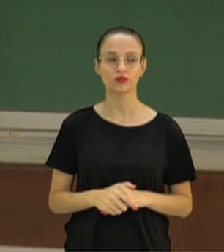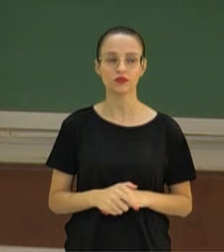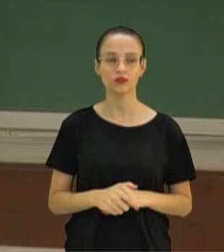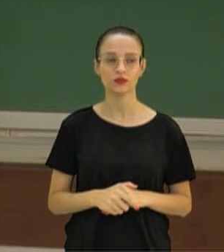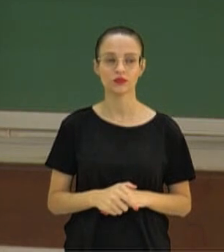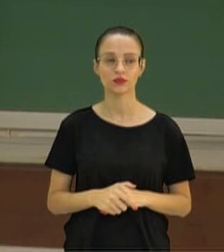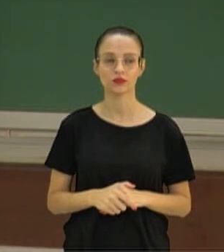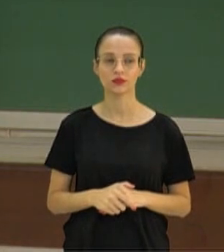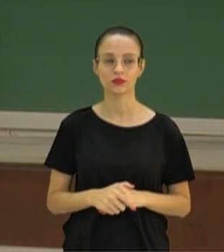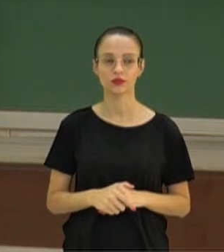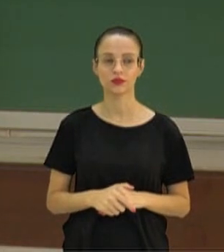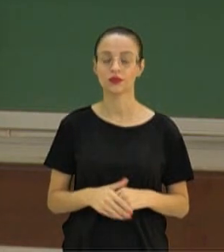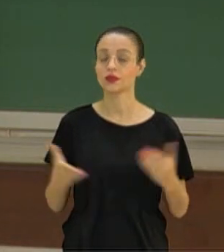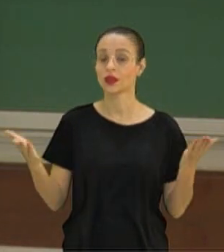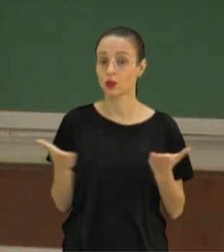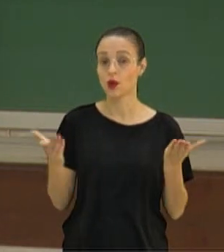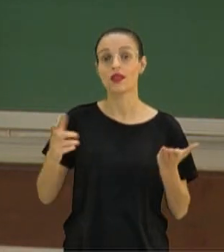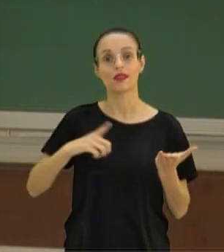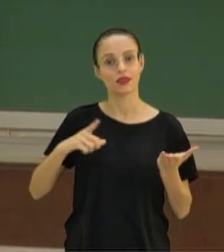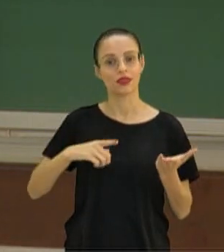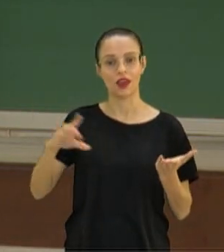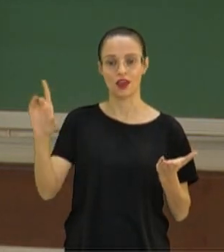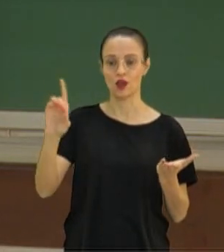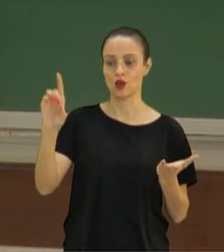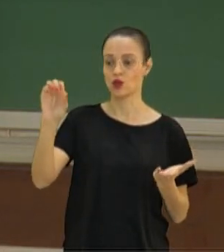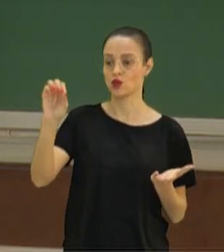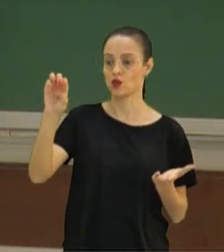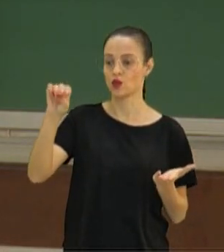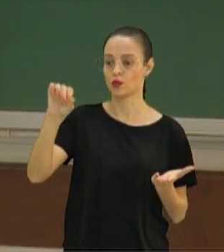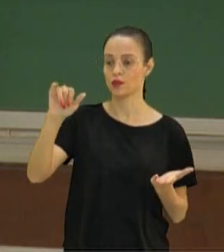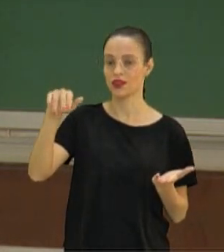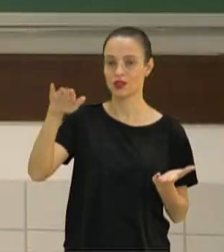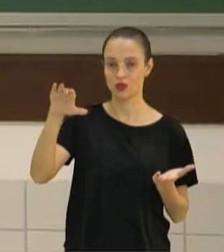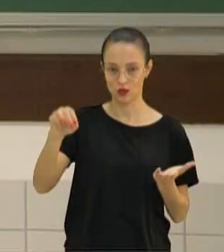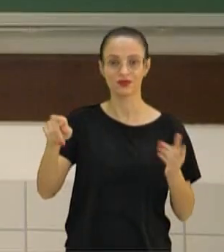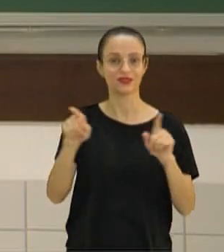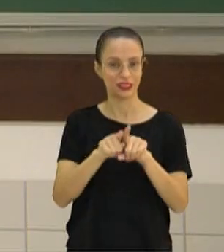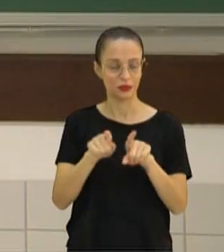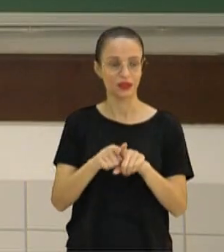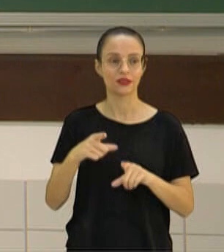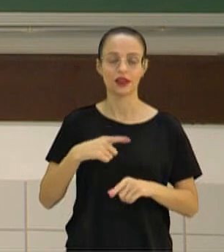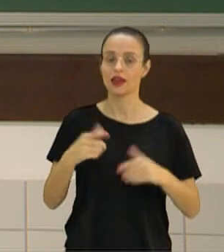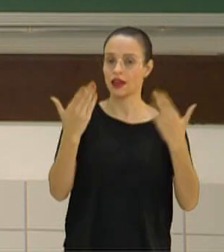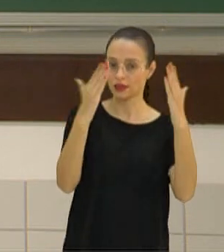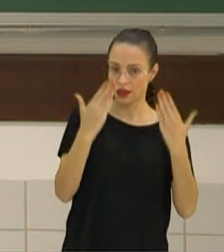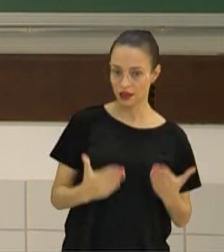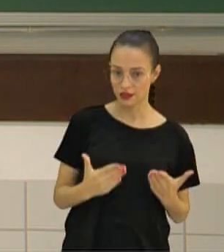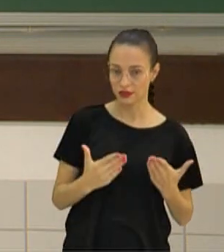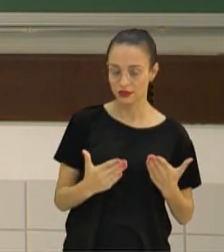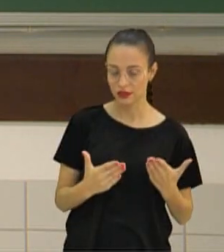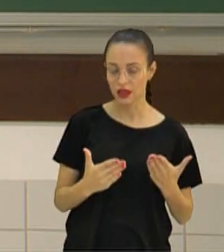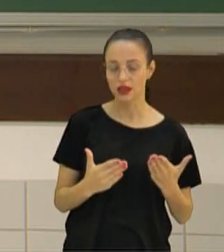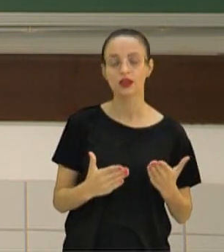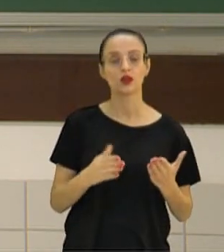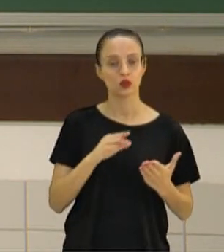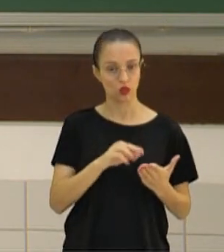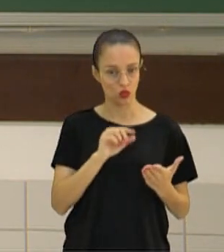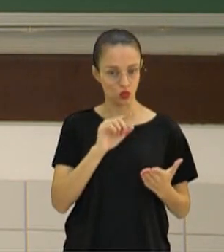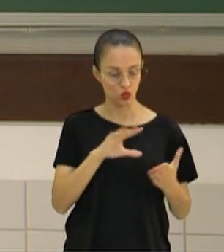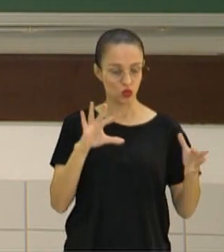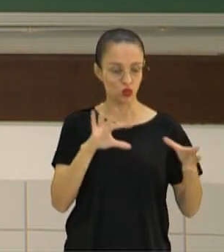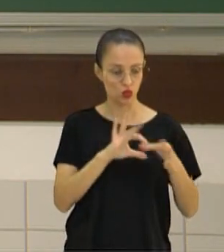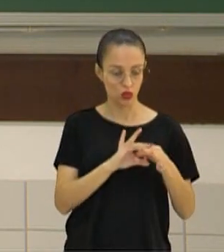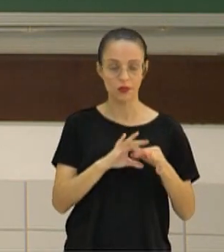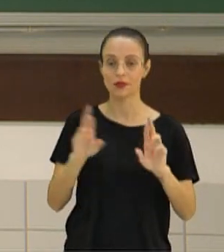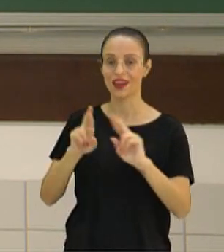pouquinho mais atualizado, que agora eu tenho o domínio também. Nós vamos analisar tanto a classificação em domínio, quanto a classificação em